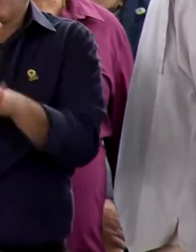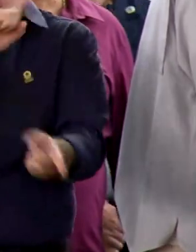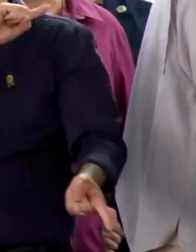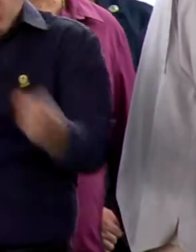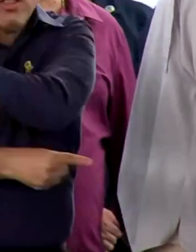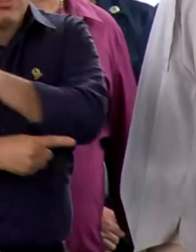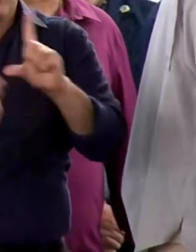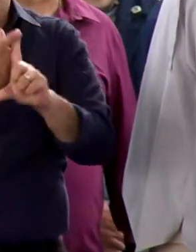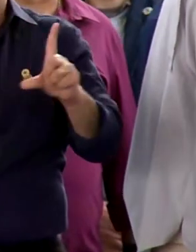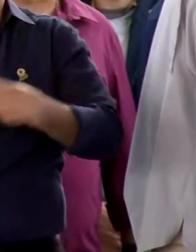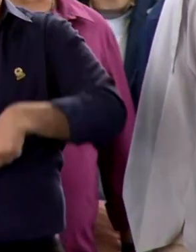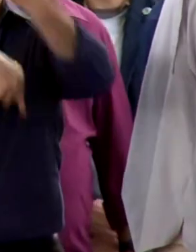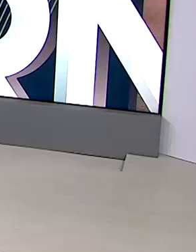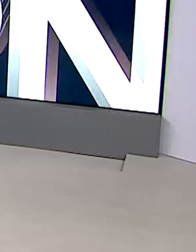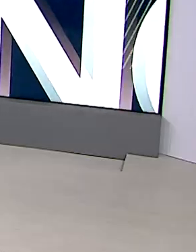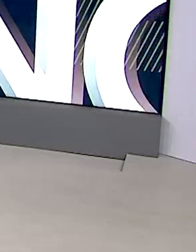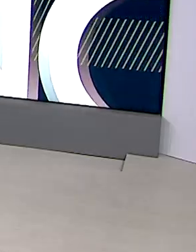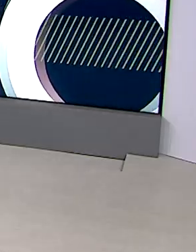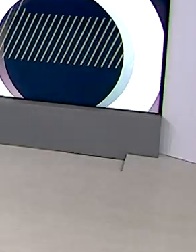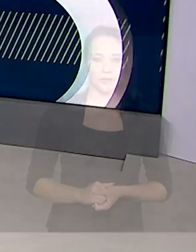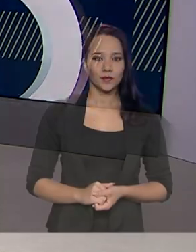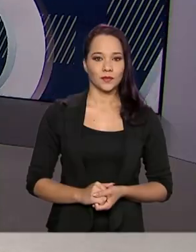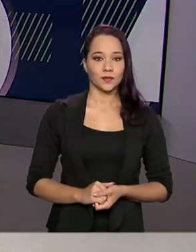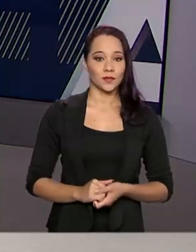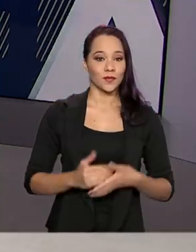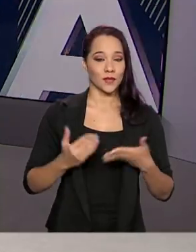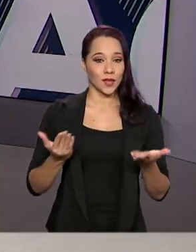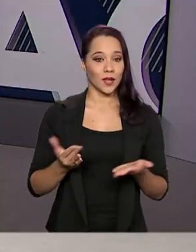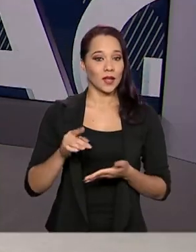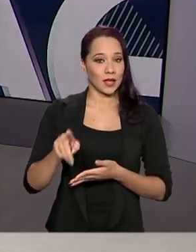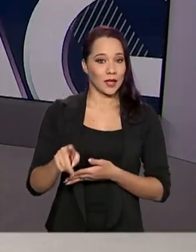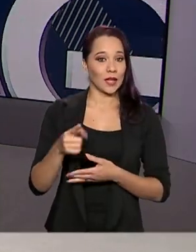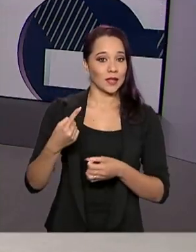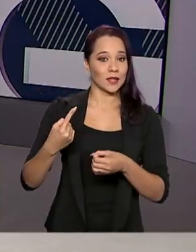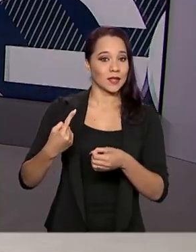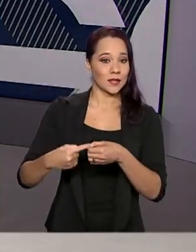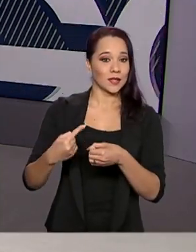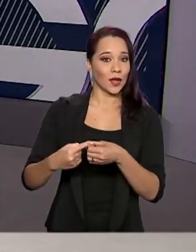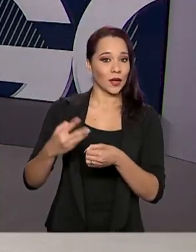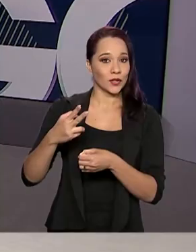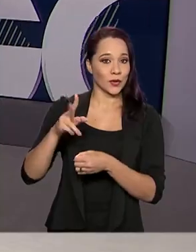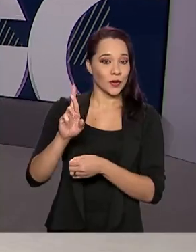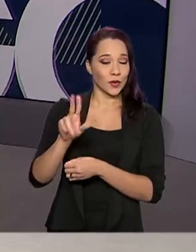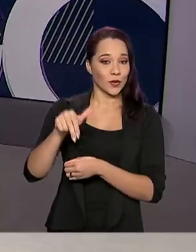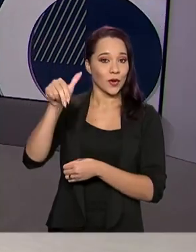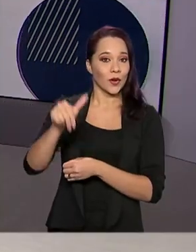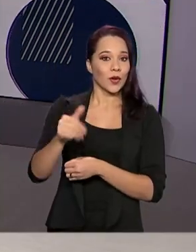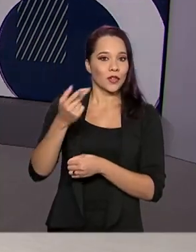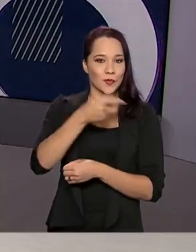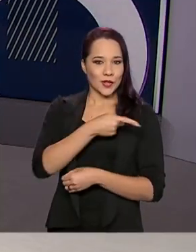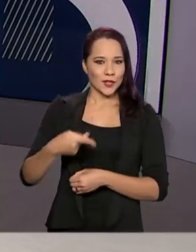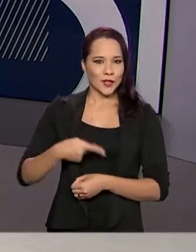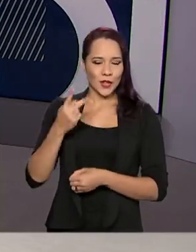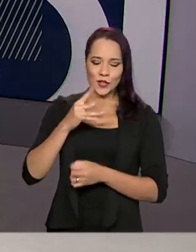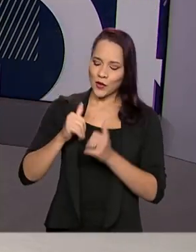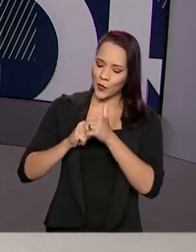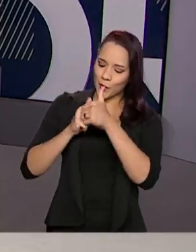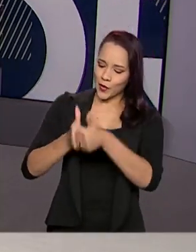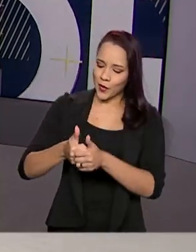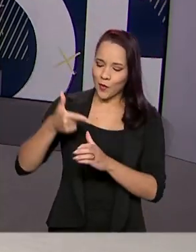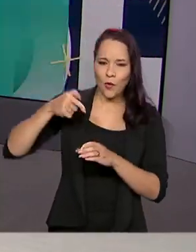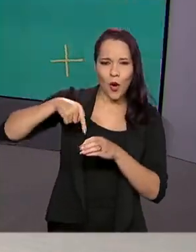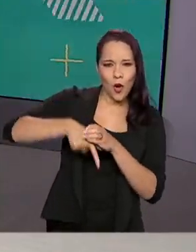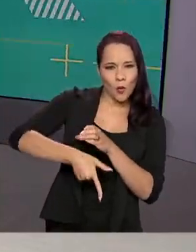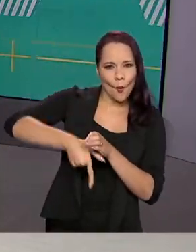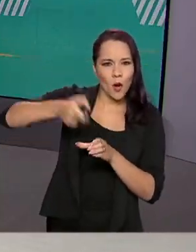começa a reagir. E em Ipanguaçu, o presidente acompanhou a perfuração de um poço e a entrega simbólica